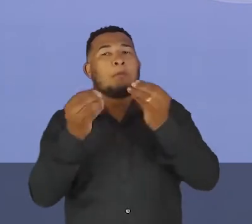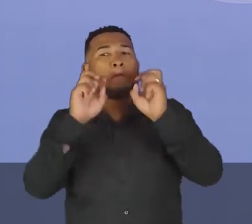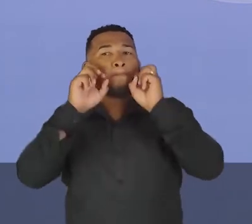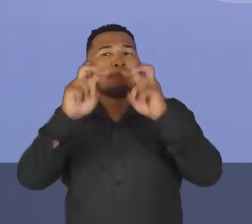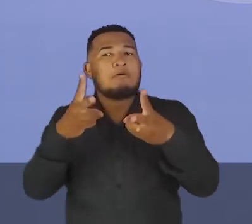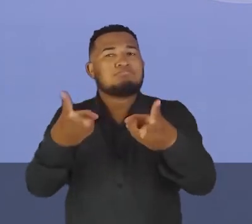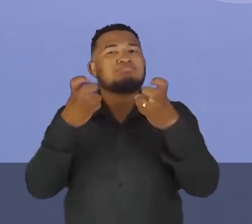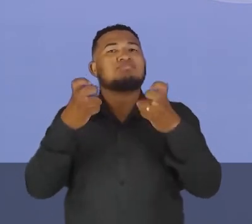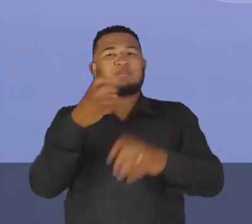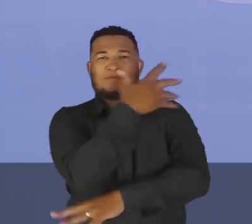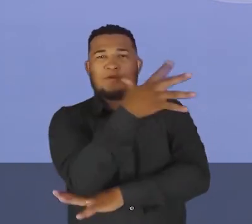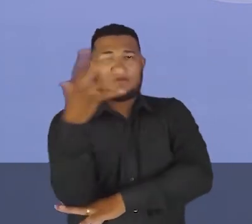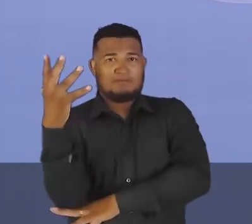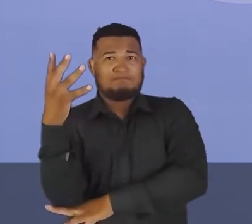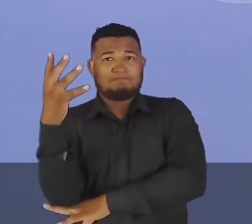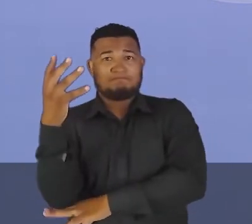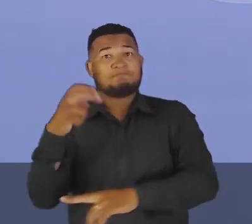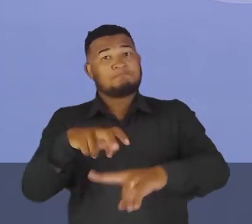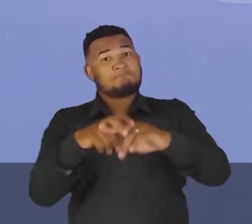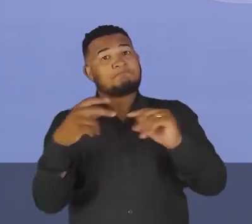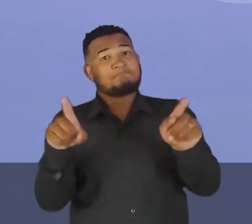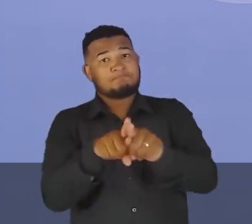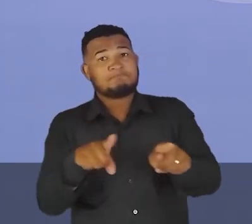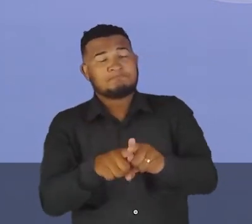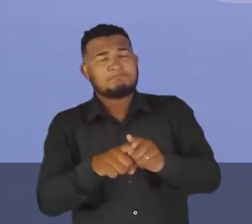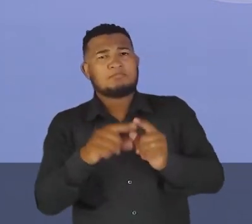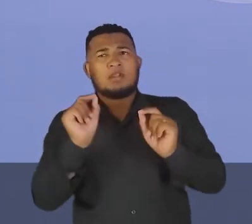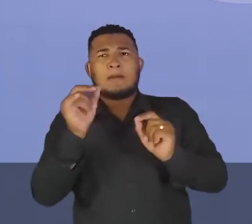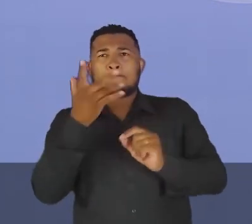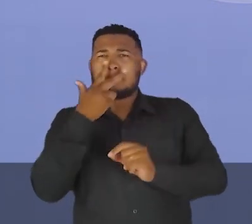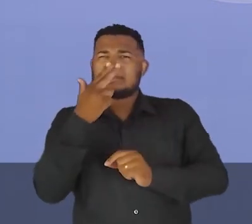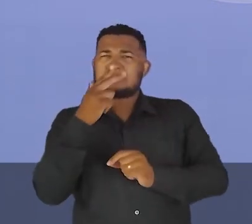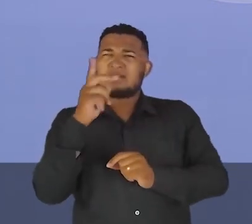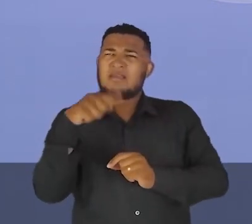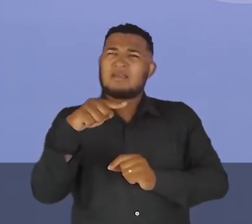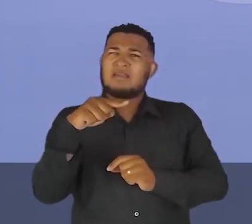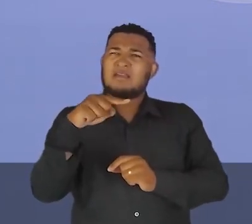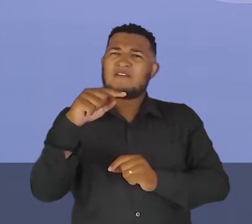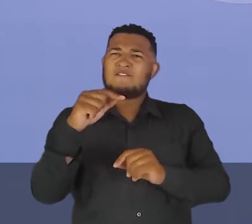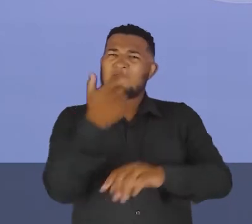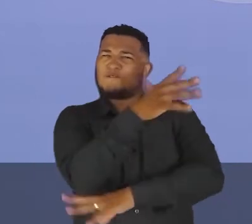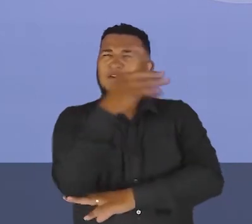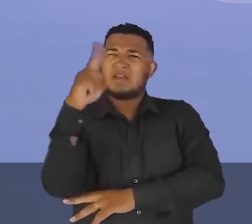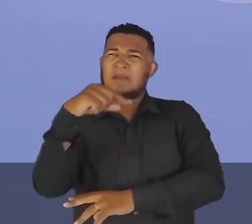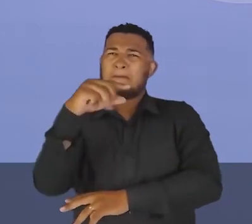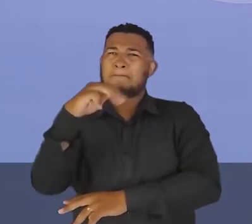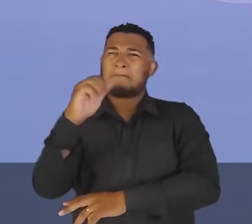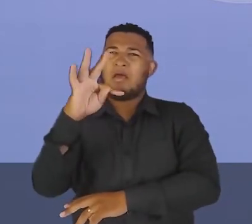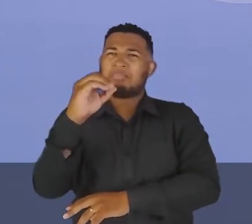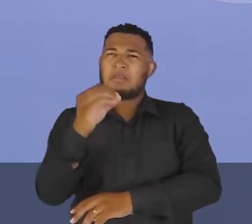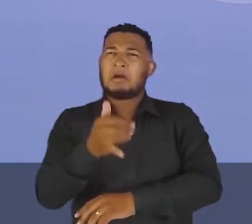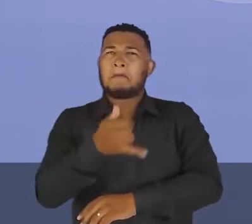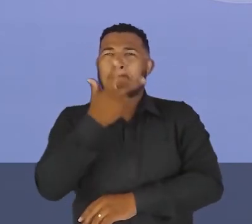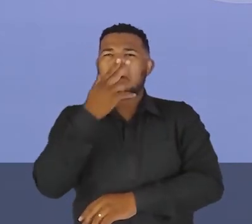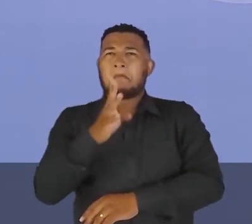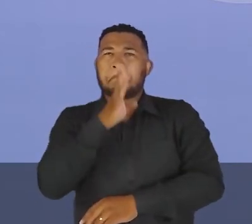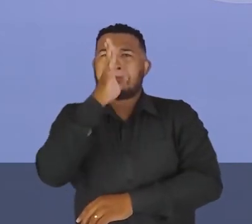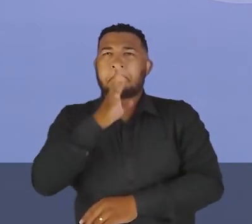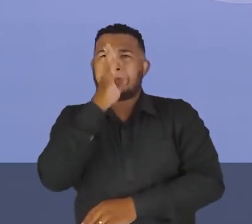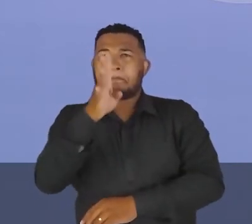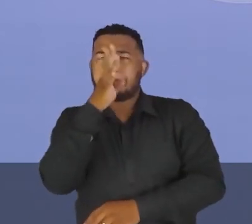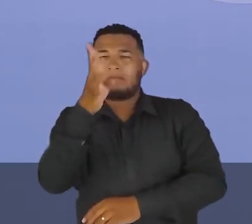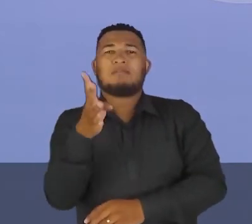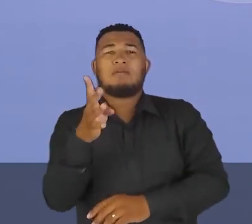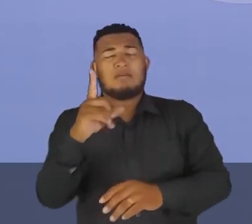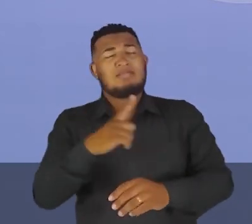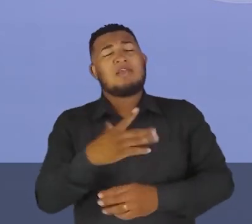E porque esses julgamentos ainda de que floresta é mato, que a gente precisa desmatar para poder a gente ampliar a civilização, ela ainda faz parte do